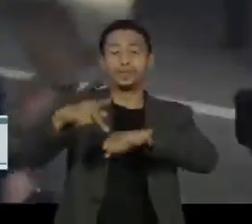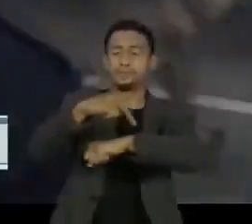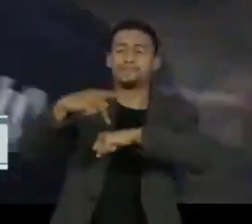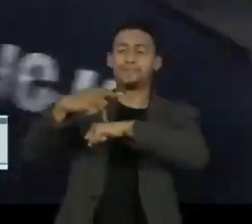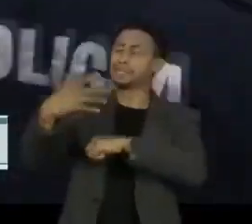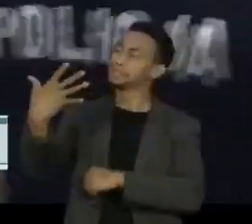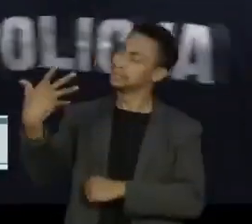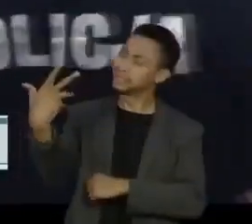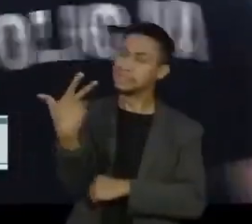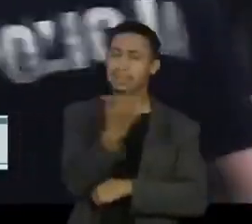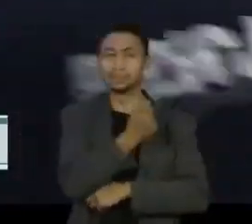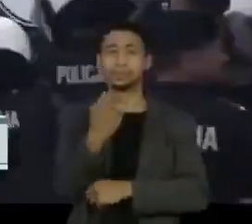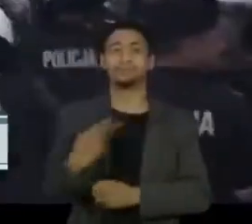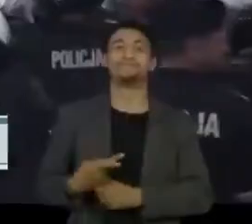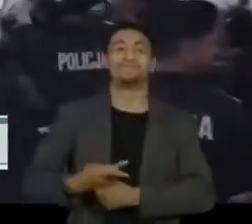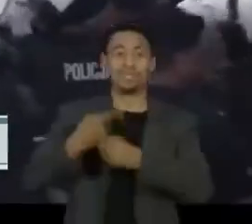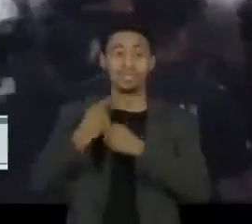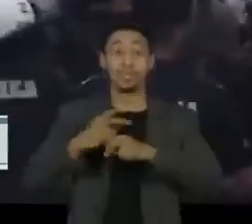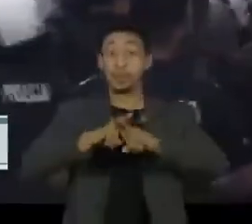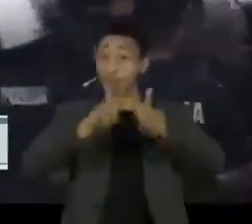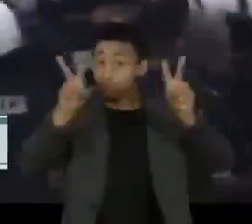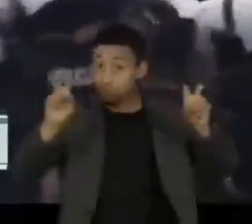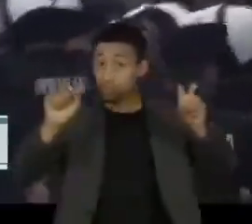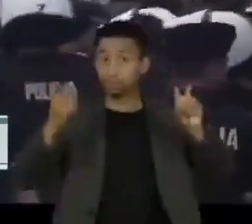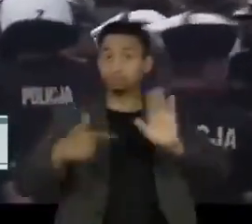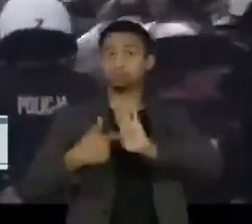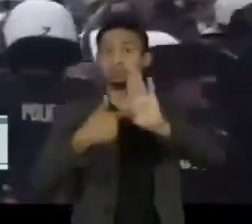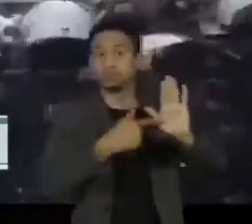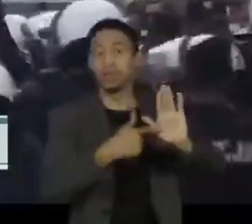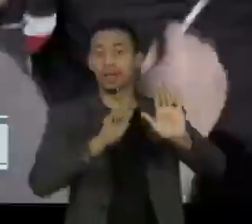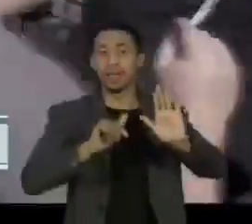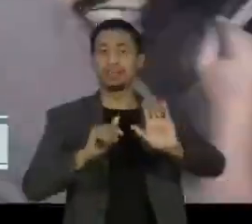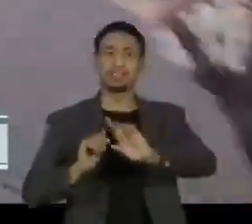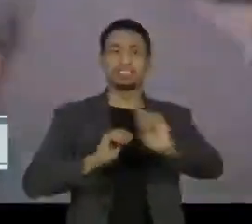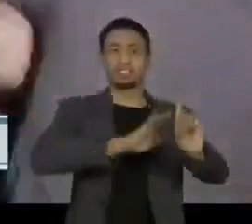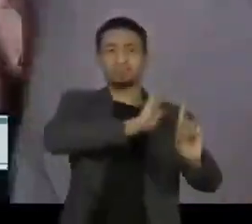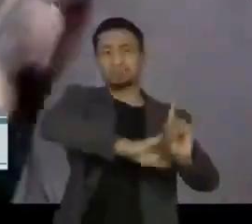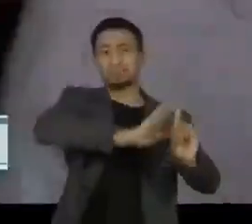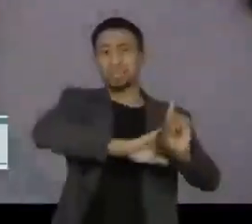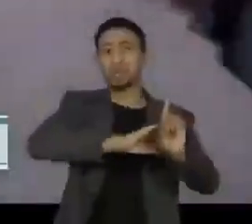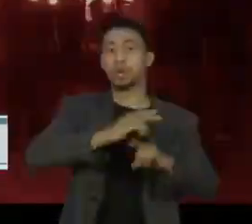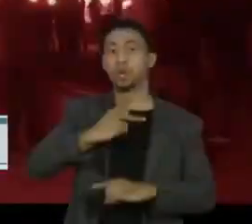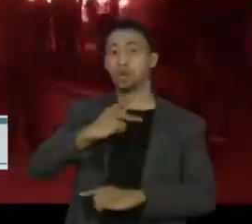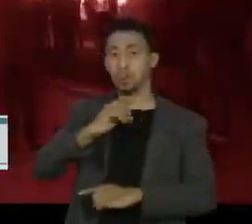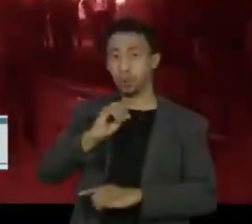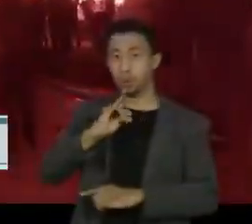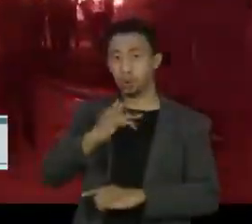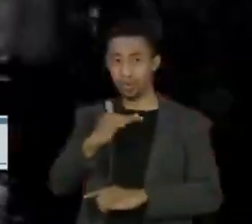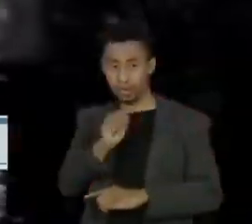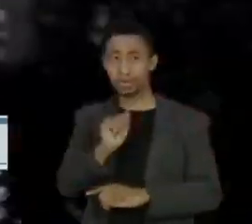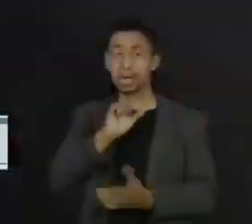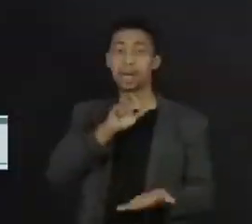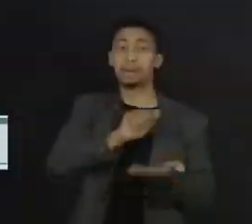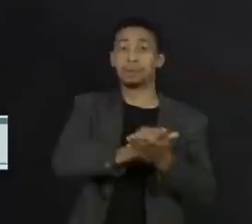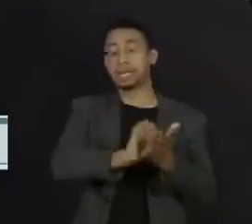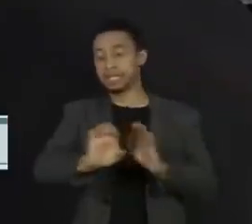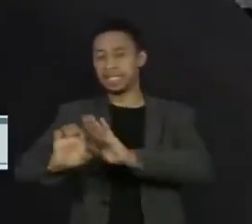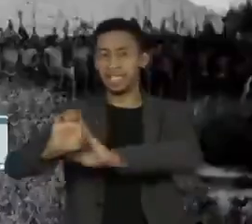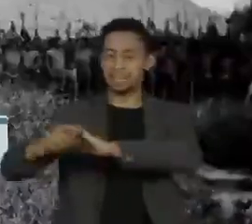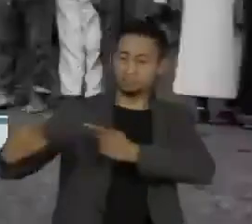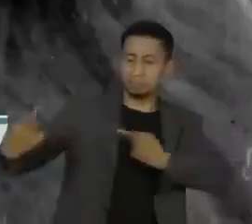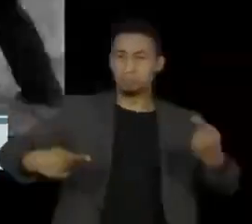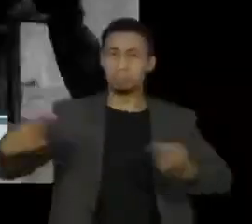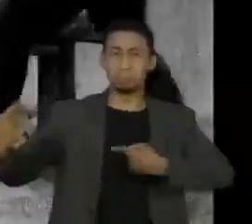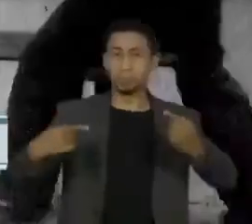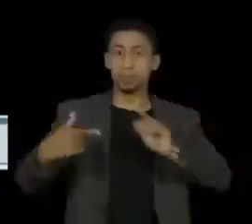Lindo como o grande vencedor. O título narra a ascensão da extrema-direita na Polônia através de uma perspectiva da esquerda. O festival ainda